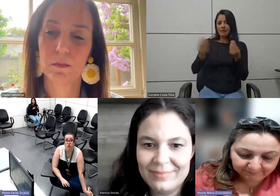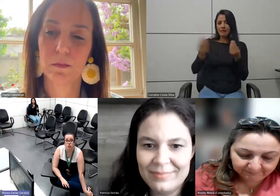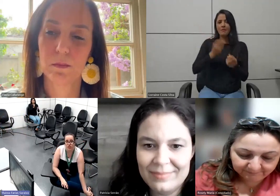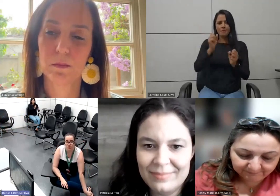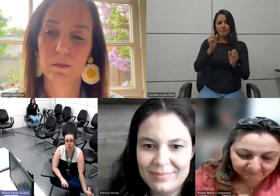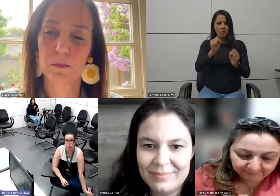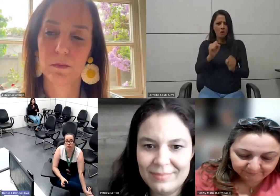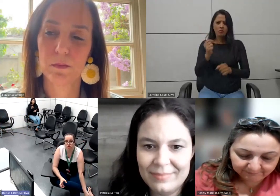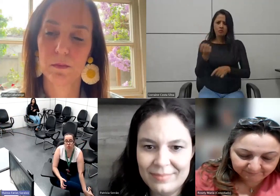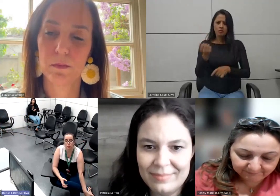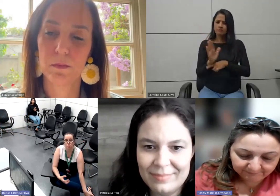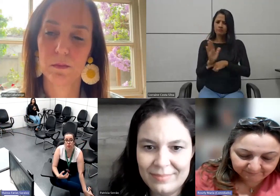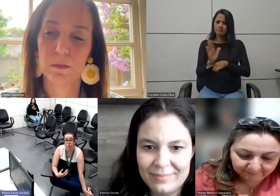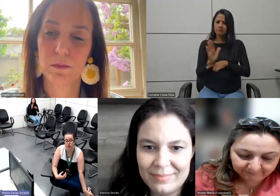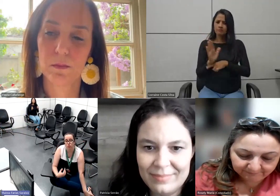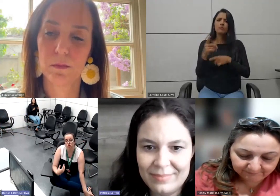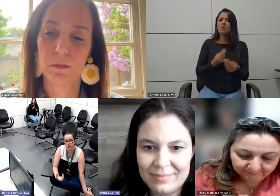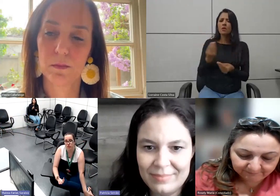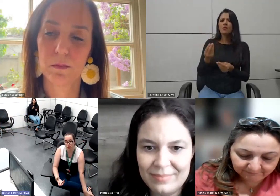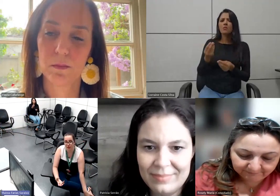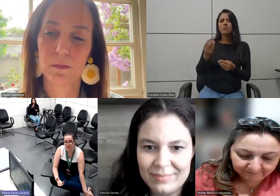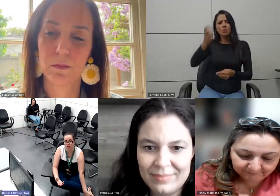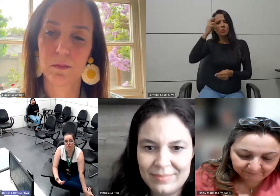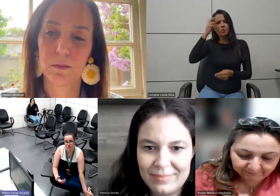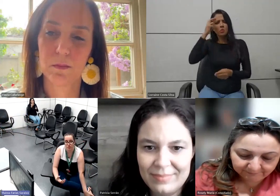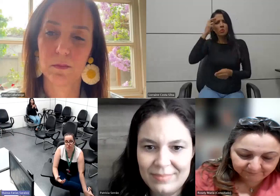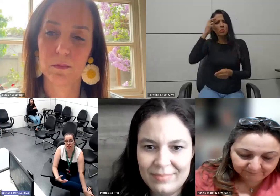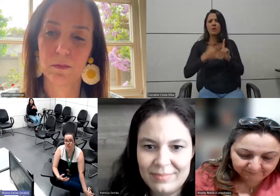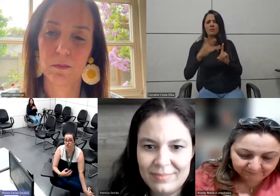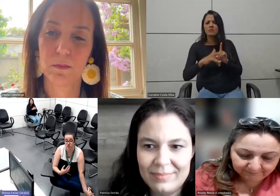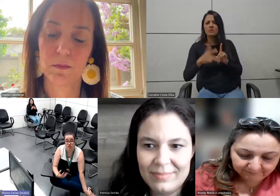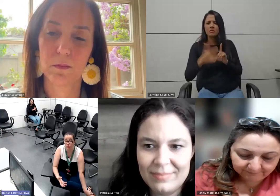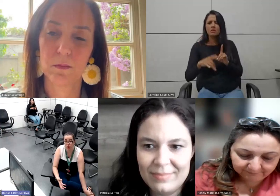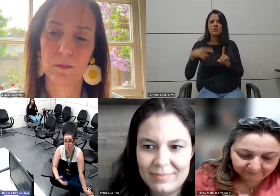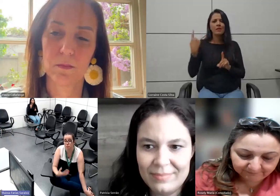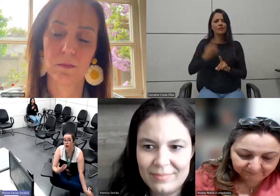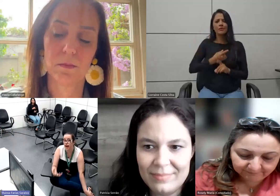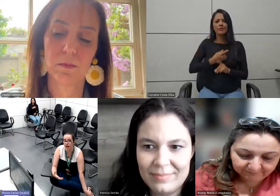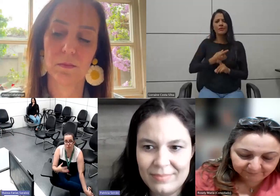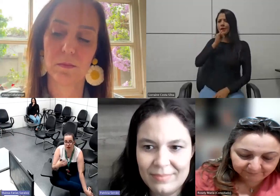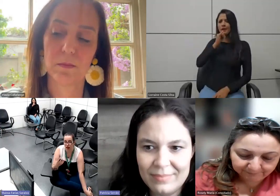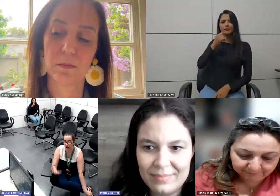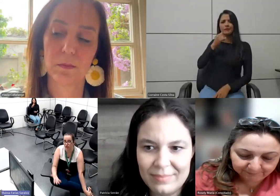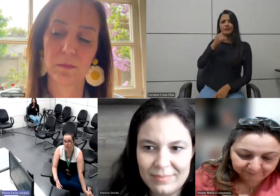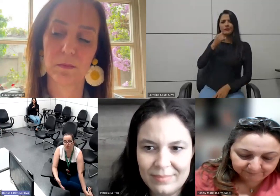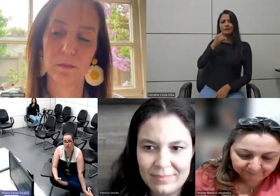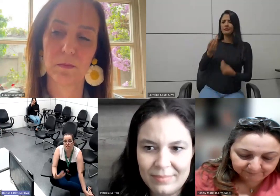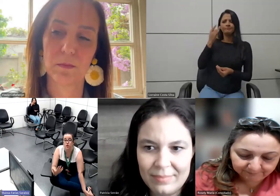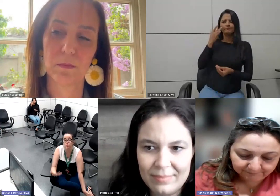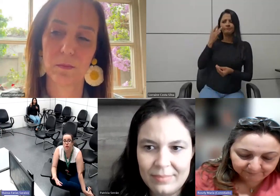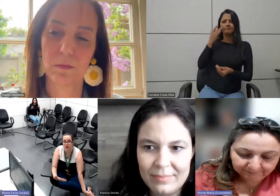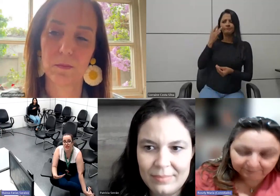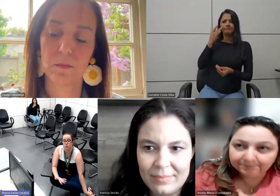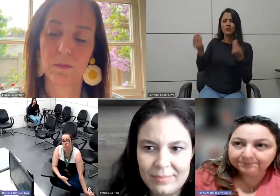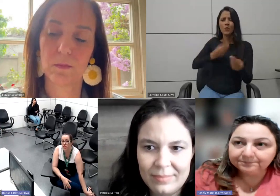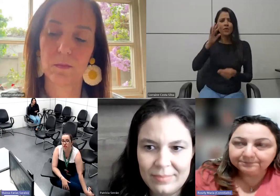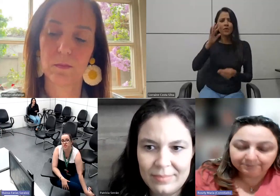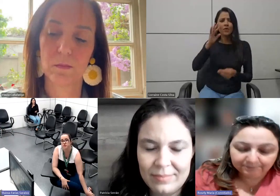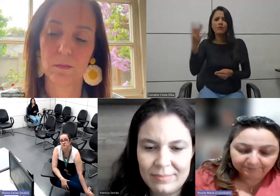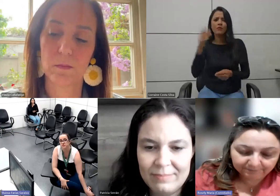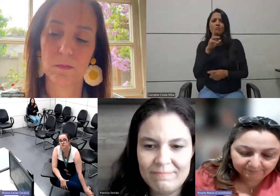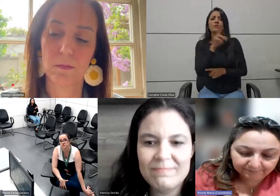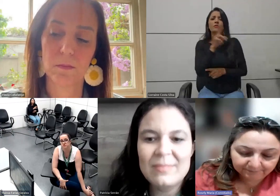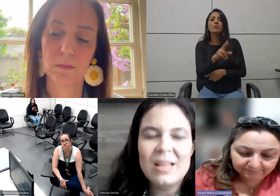pode contribuir de alguma forma para uma cultura de capacitismo que a gente ainda não está preparado para resolver, para